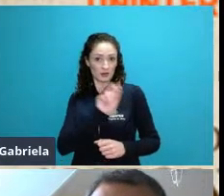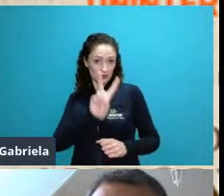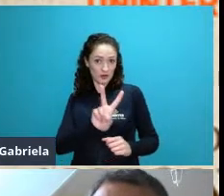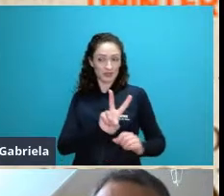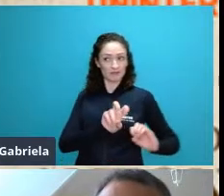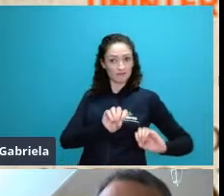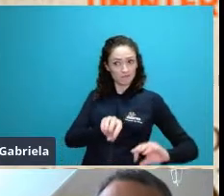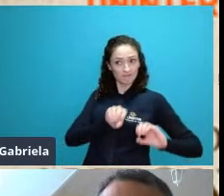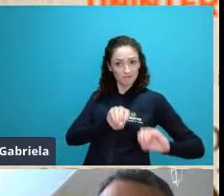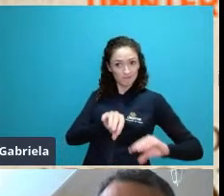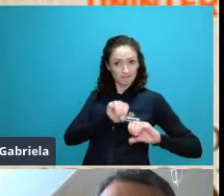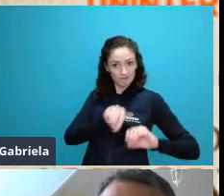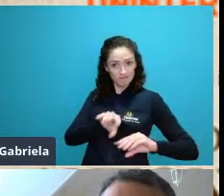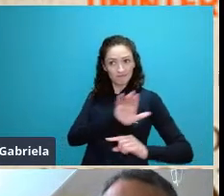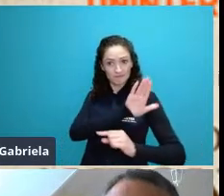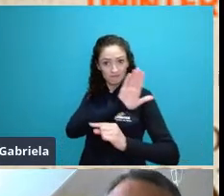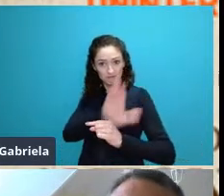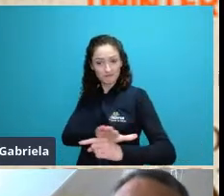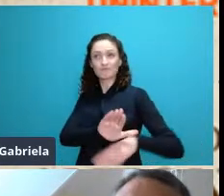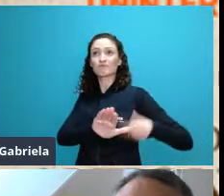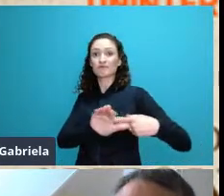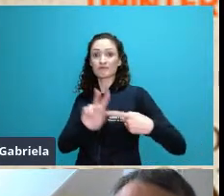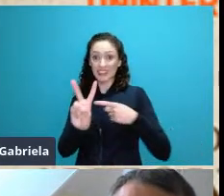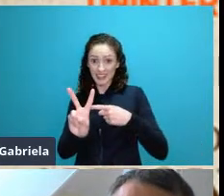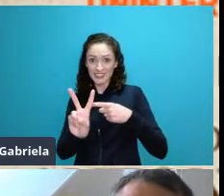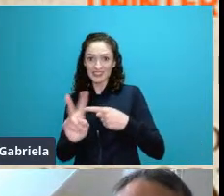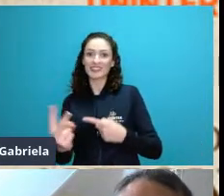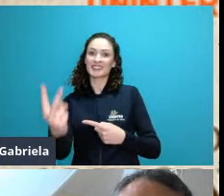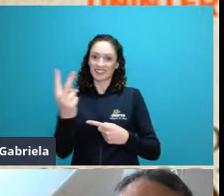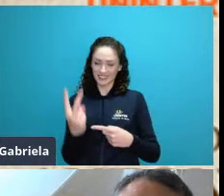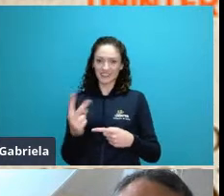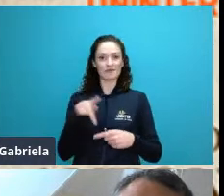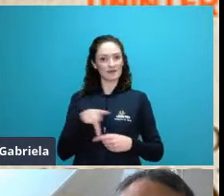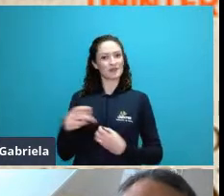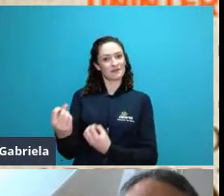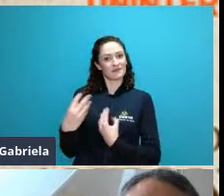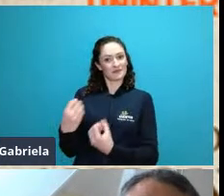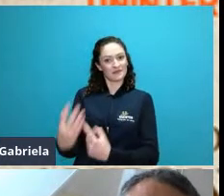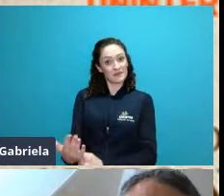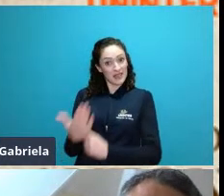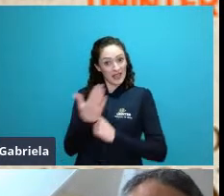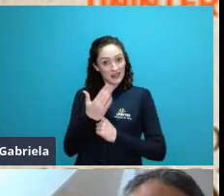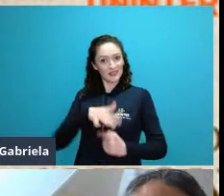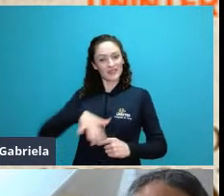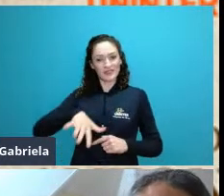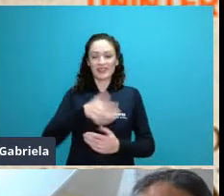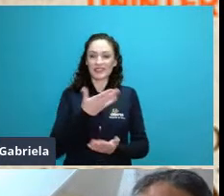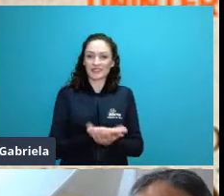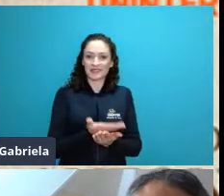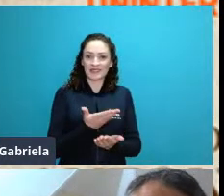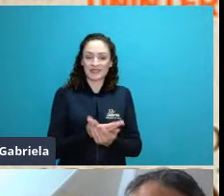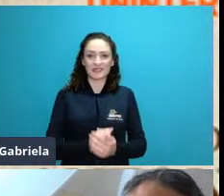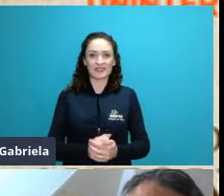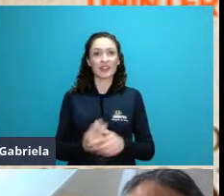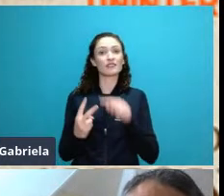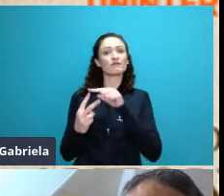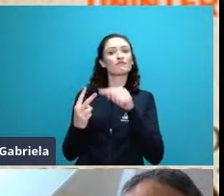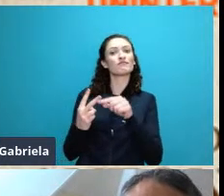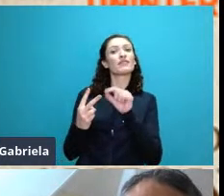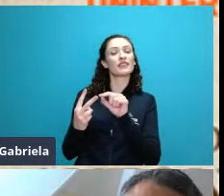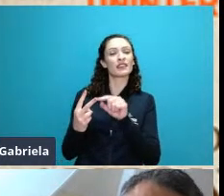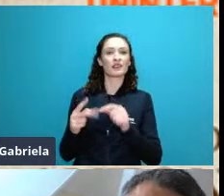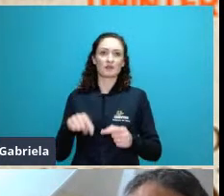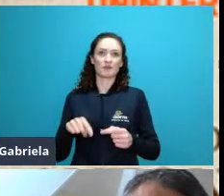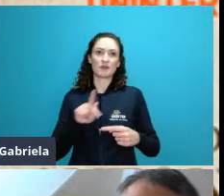professores meus orientadores influenciaram muito na minha formação acadêmica uma delas é a professora X.A. Toca